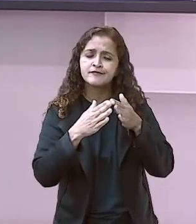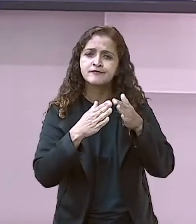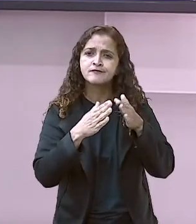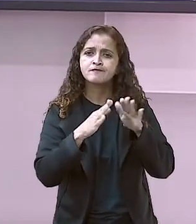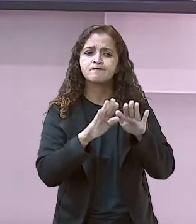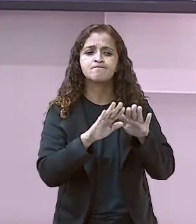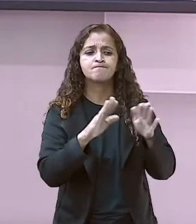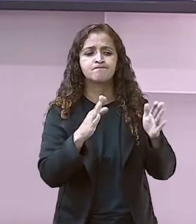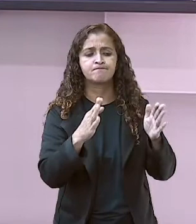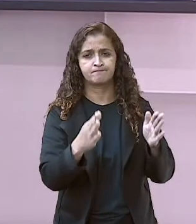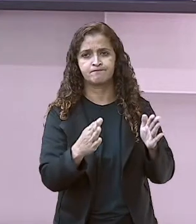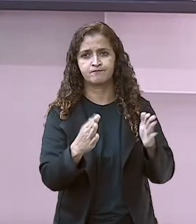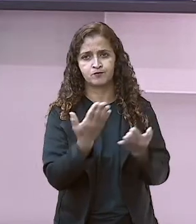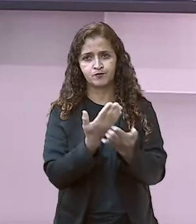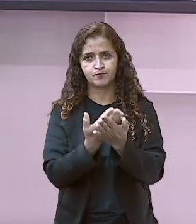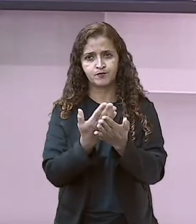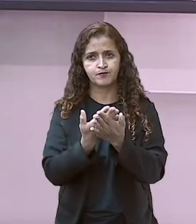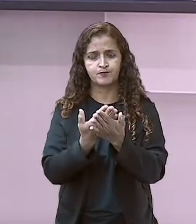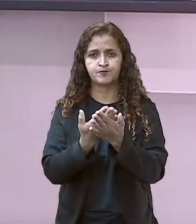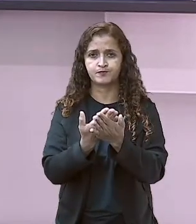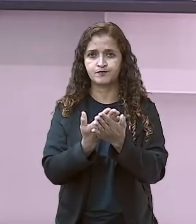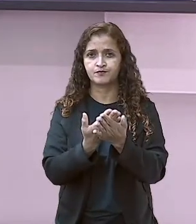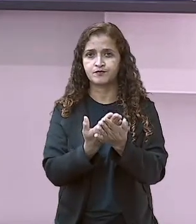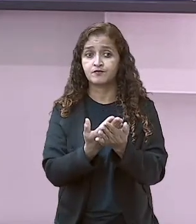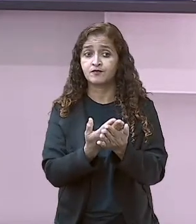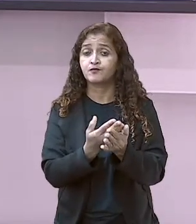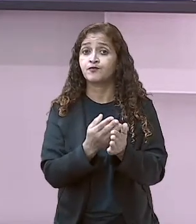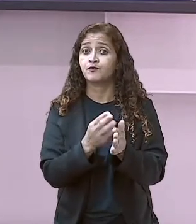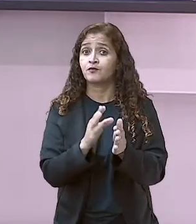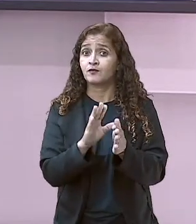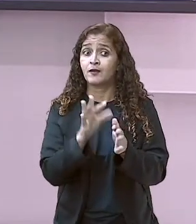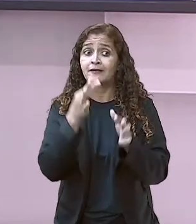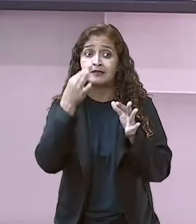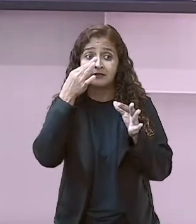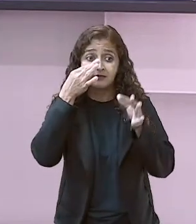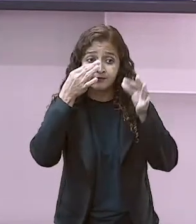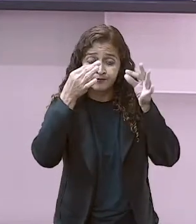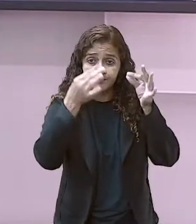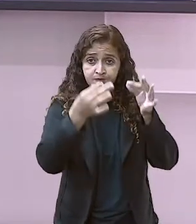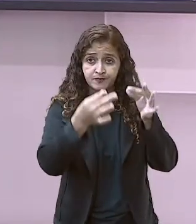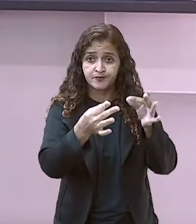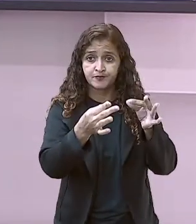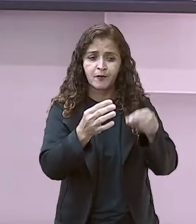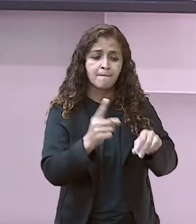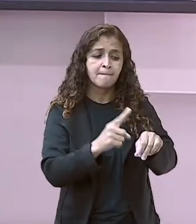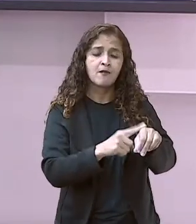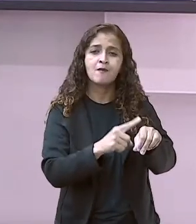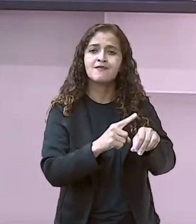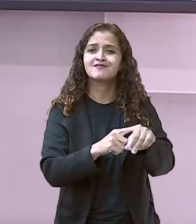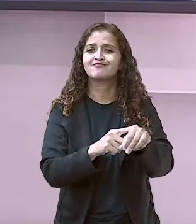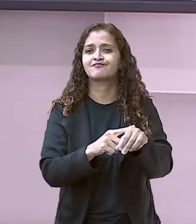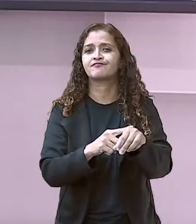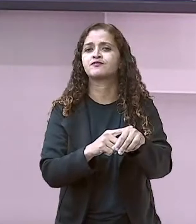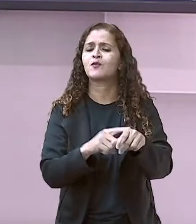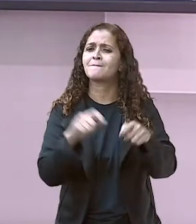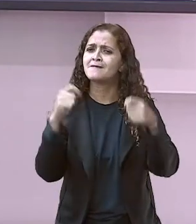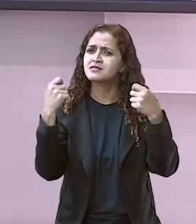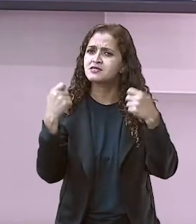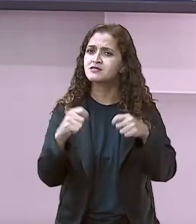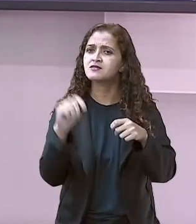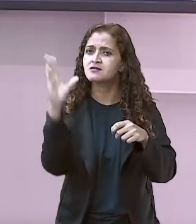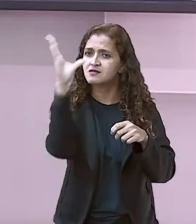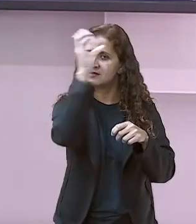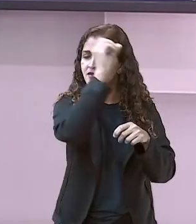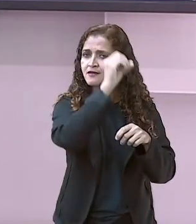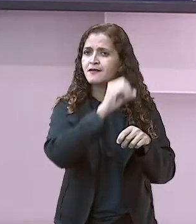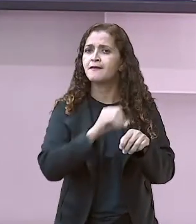ser incomodado ou atrapalhado por ninguém, porque agora é o momento que eu vou aprender, mesmo que a